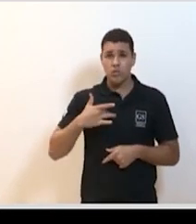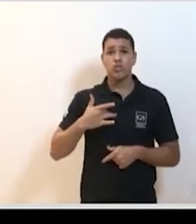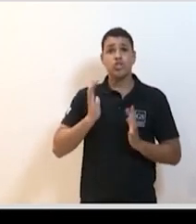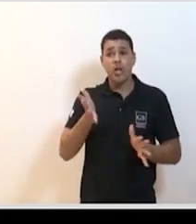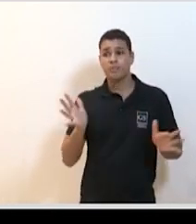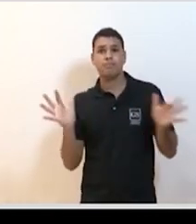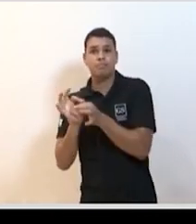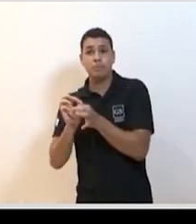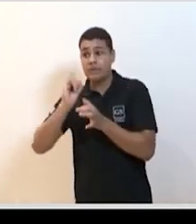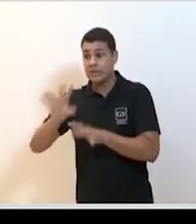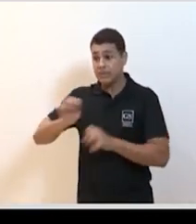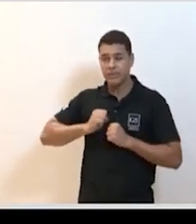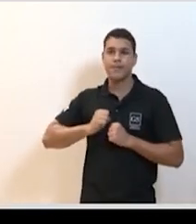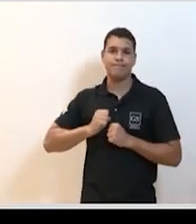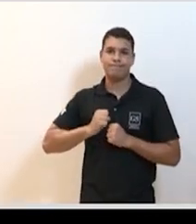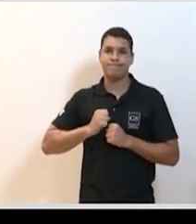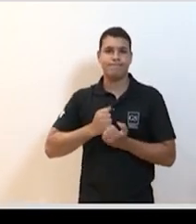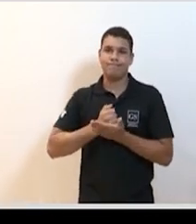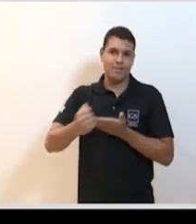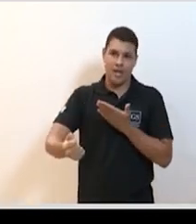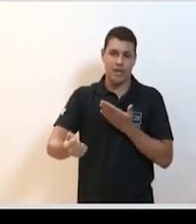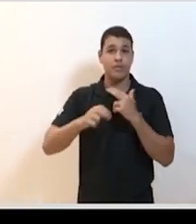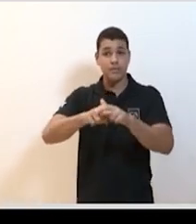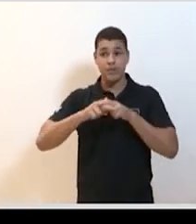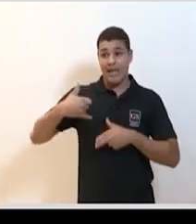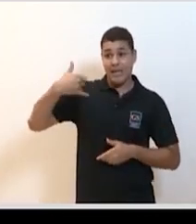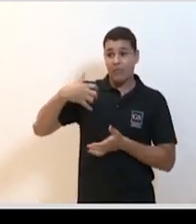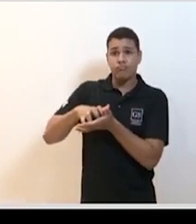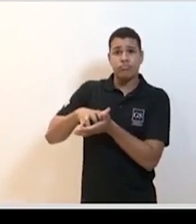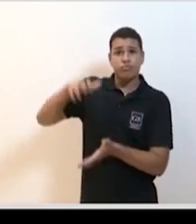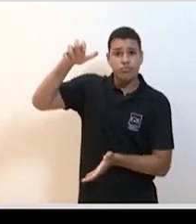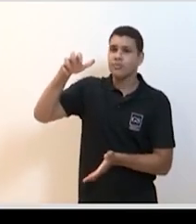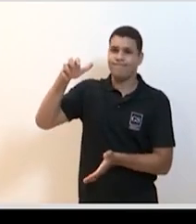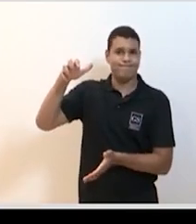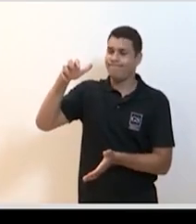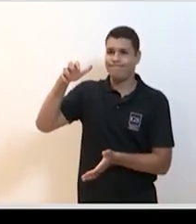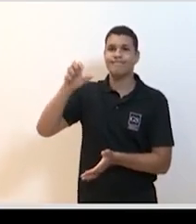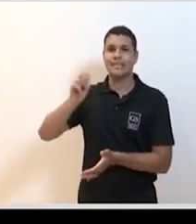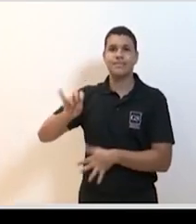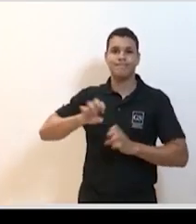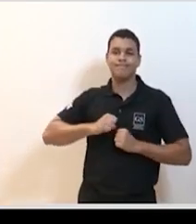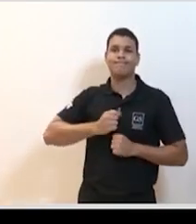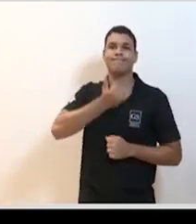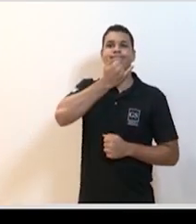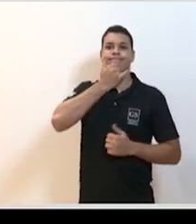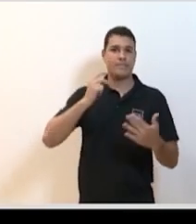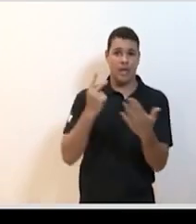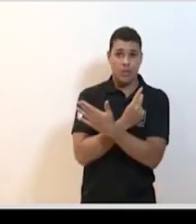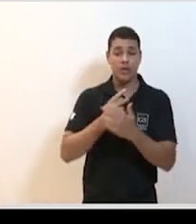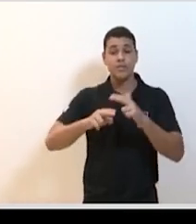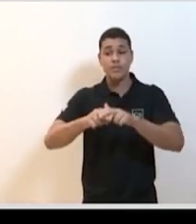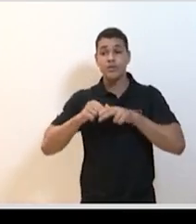presença de casos graves. A idade também. A idade claramente estava associada à presença de casos graves. Então, isso começou a marcar uma população com uma maior